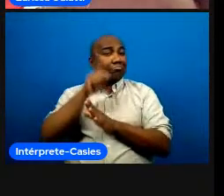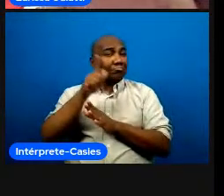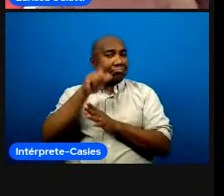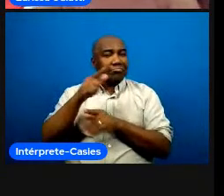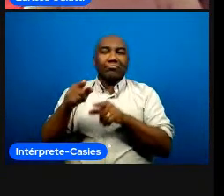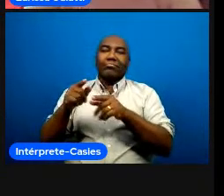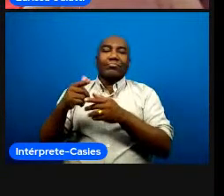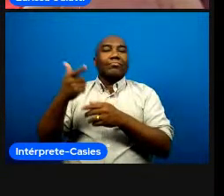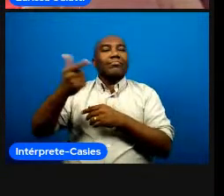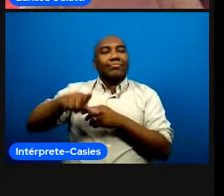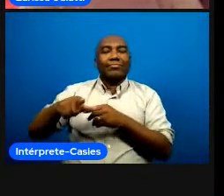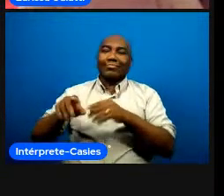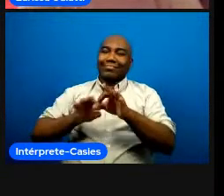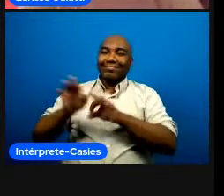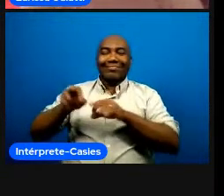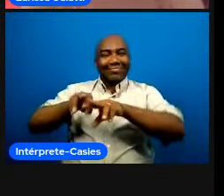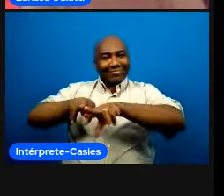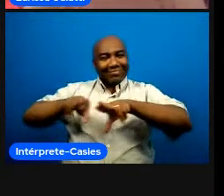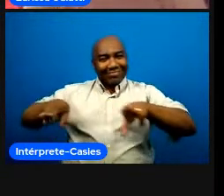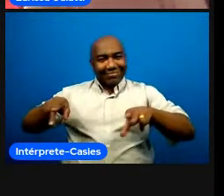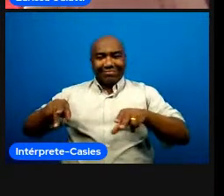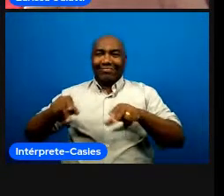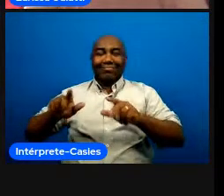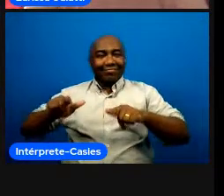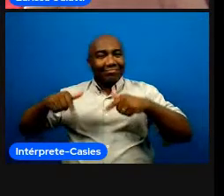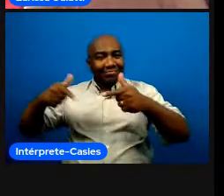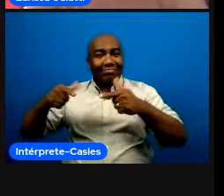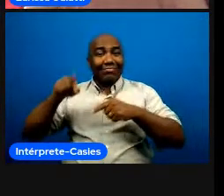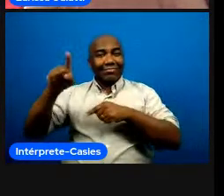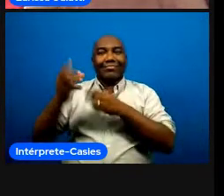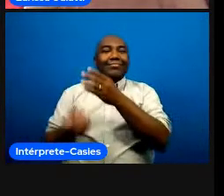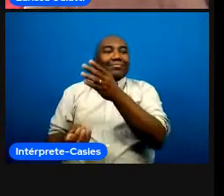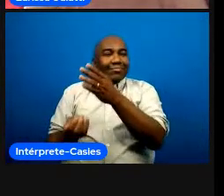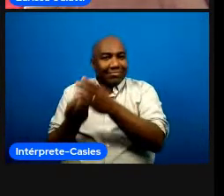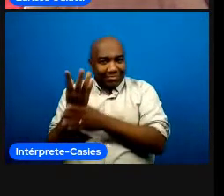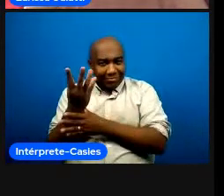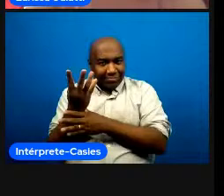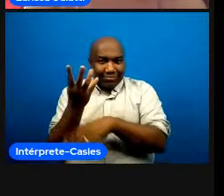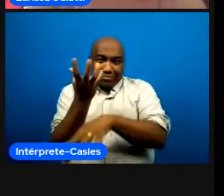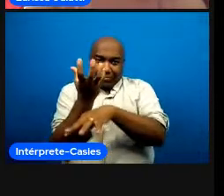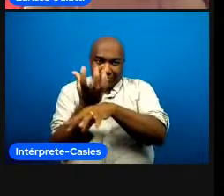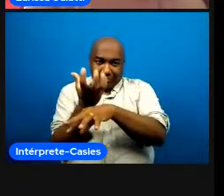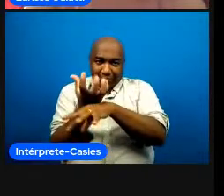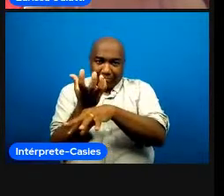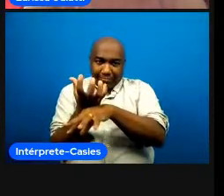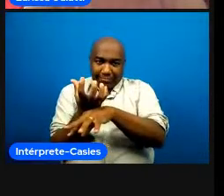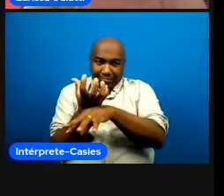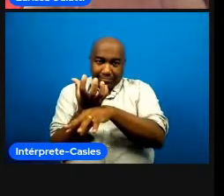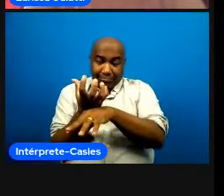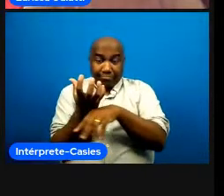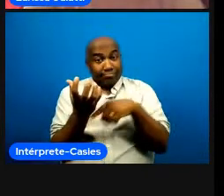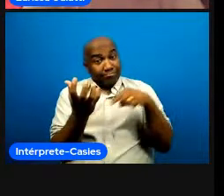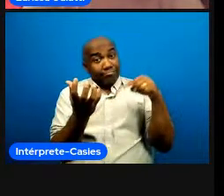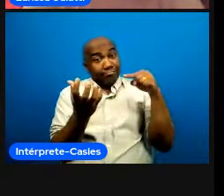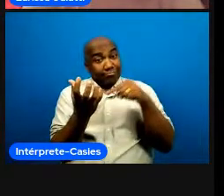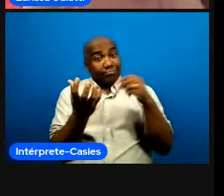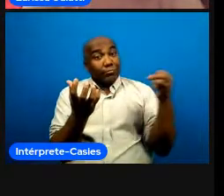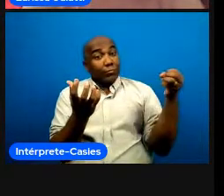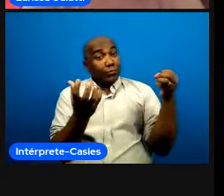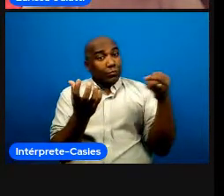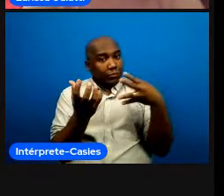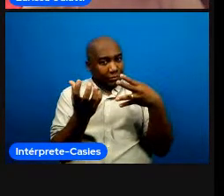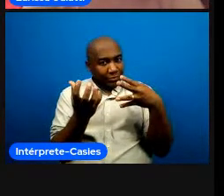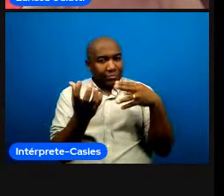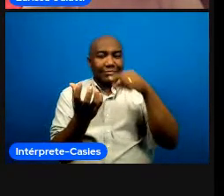como uma uma ação emergencial a gente criou uma disciplina específica chamada treinador esportivo para